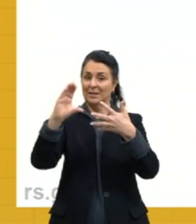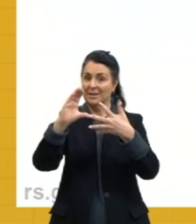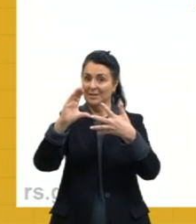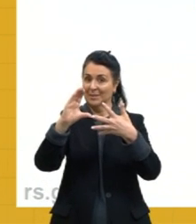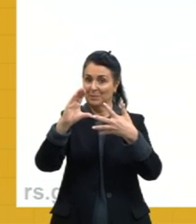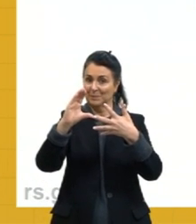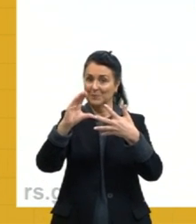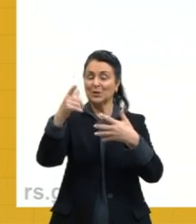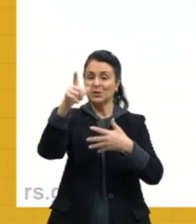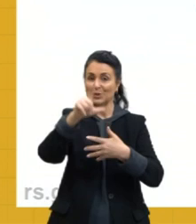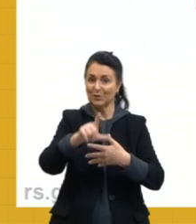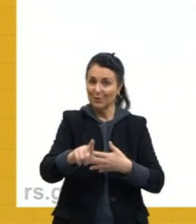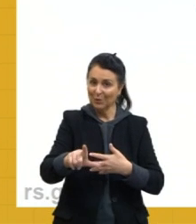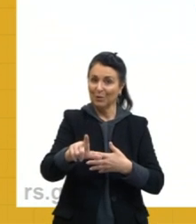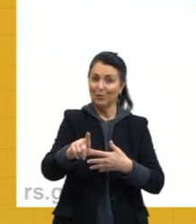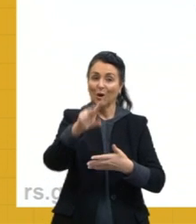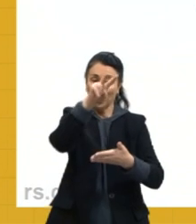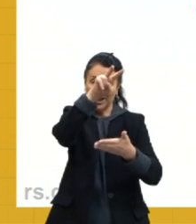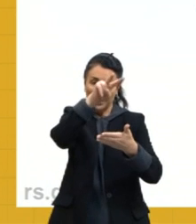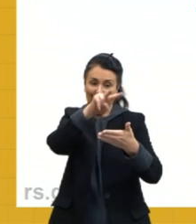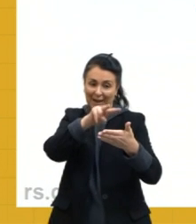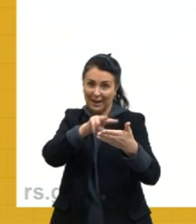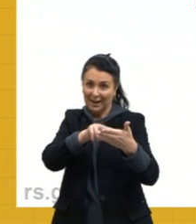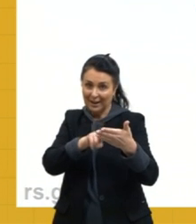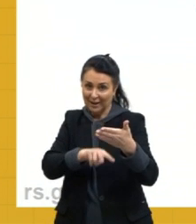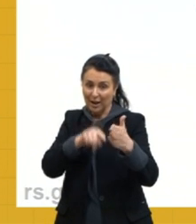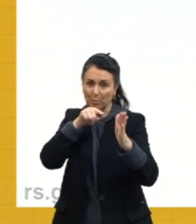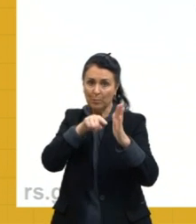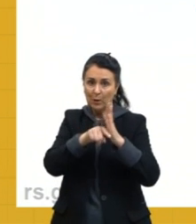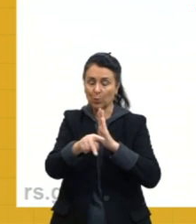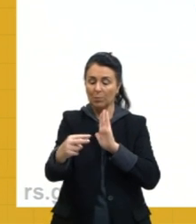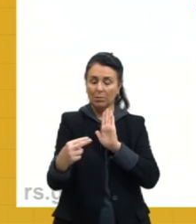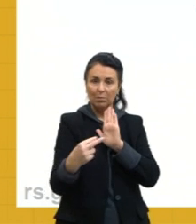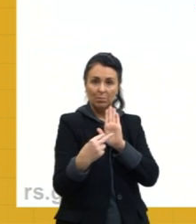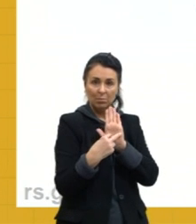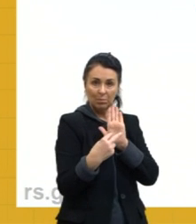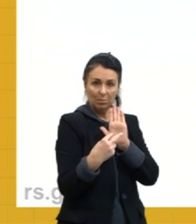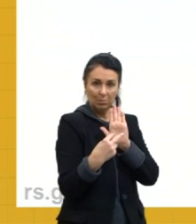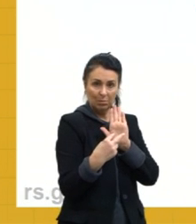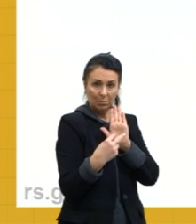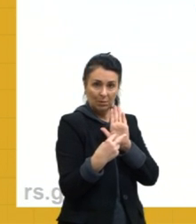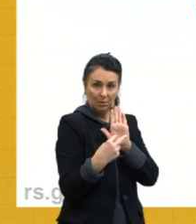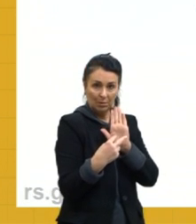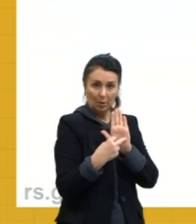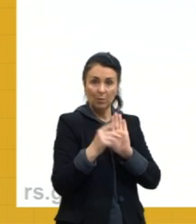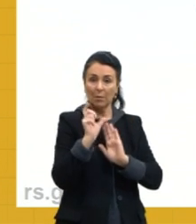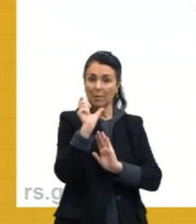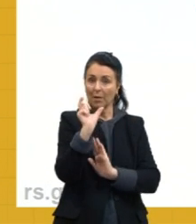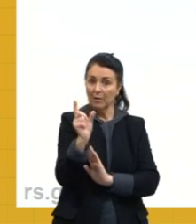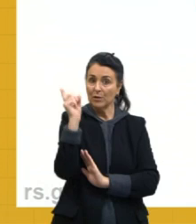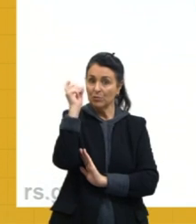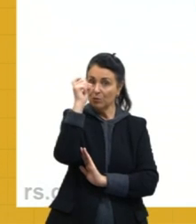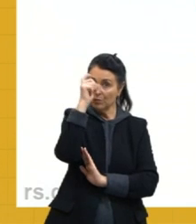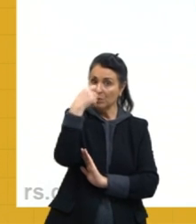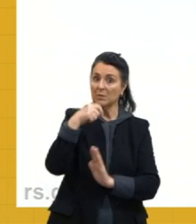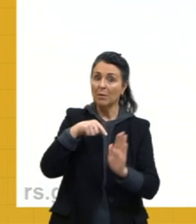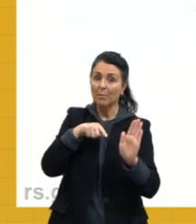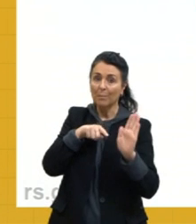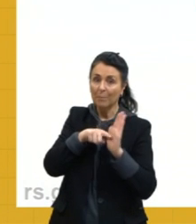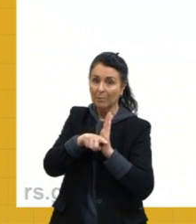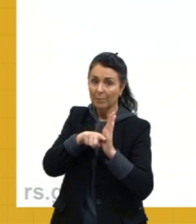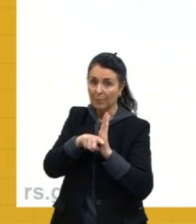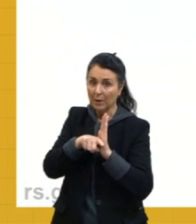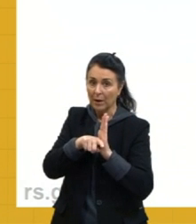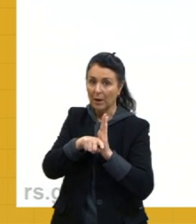aniônicos, fosfato e carboxila, porque o cálcio, em sua forma livre, é sim um cátion divalente. O que precisa saber